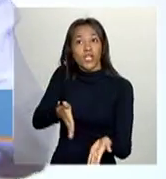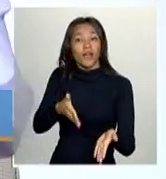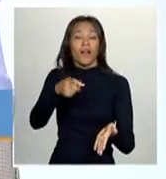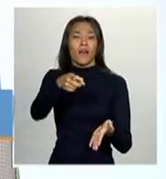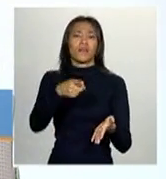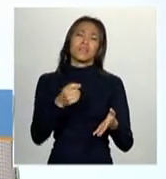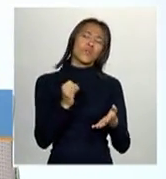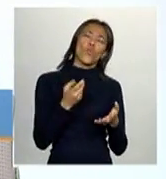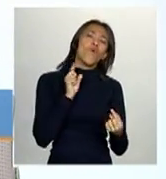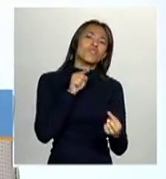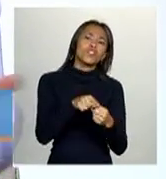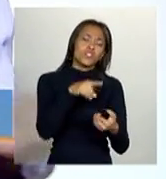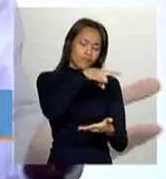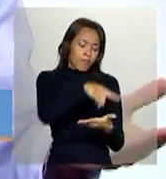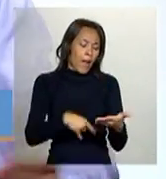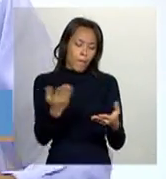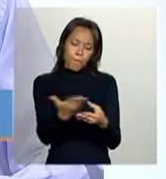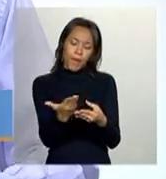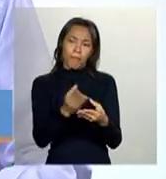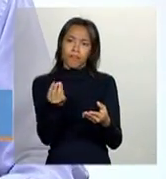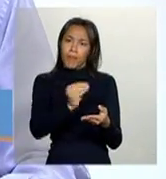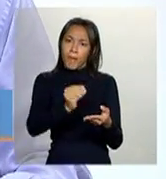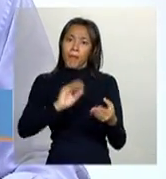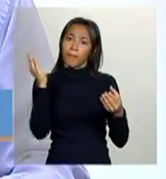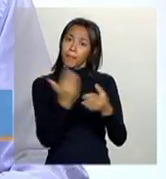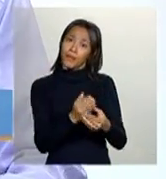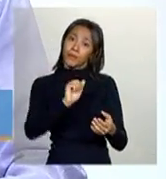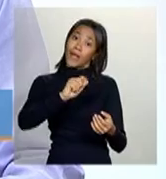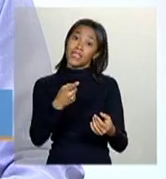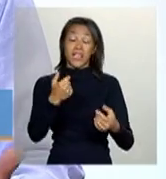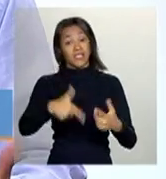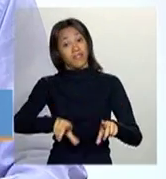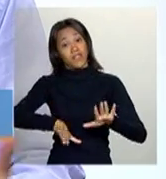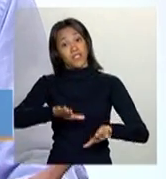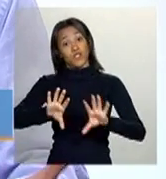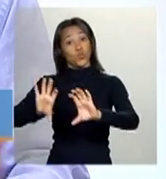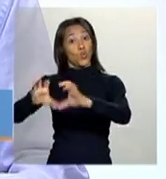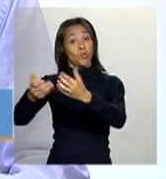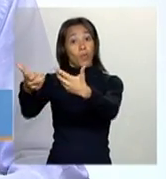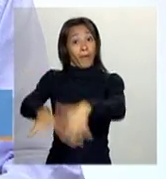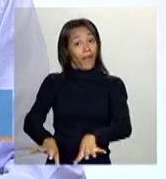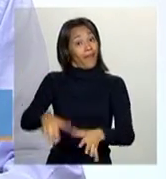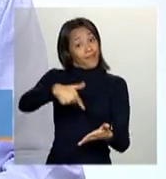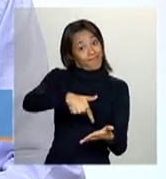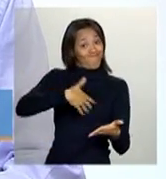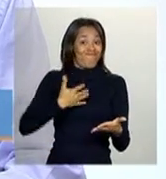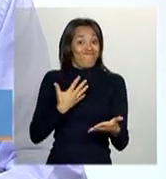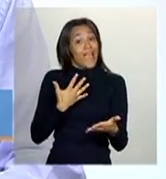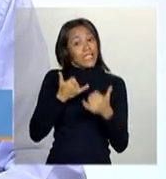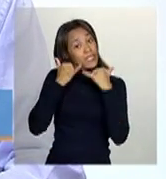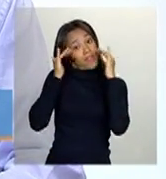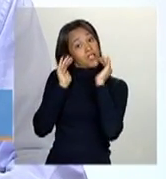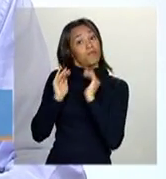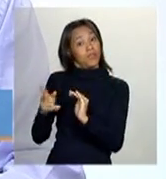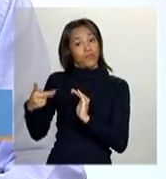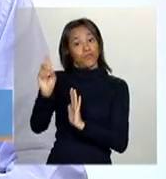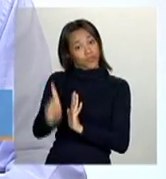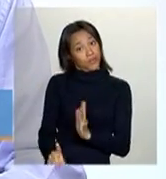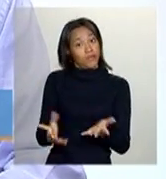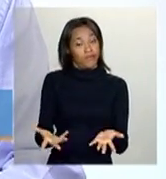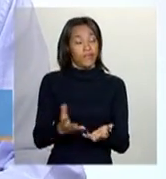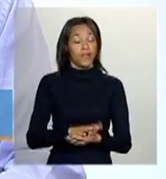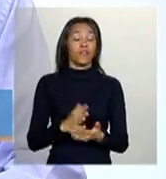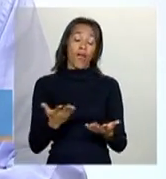cadastro, se a comunidade quer, às vezes a comunidade não quer, inclusive, e tem que ser respeitado o seu direito. Então,